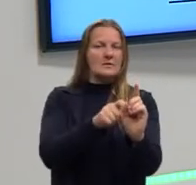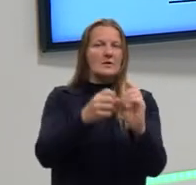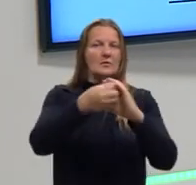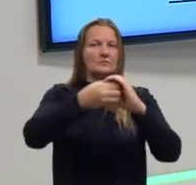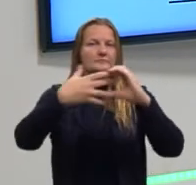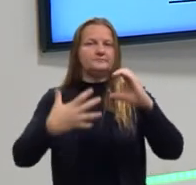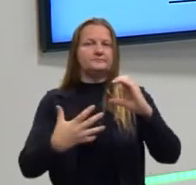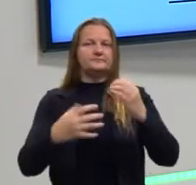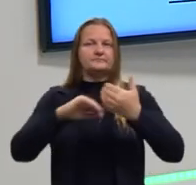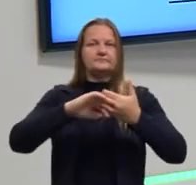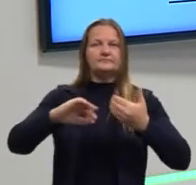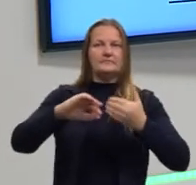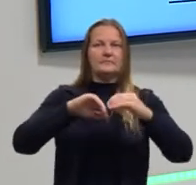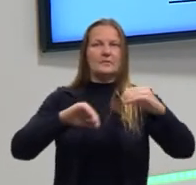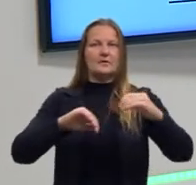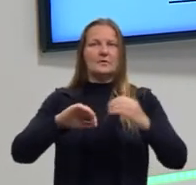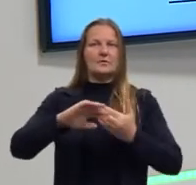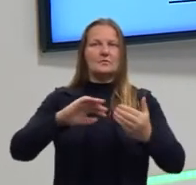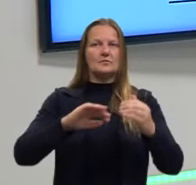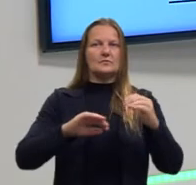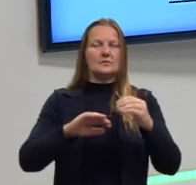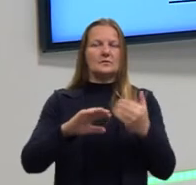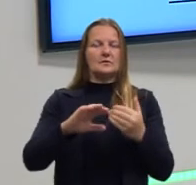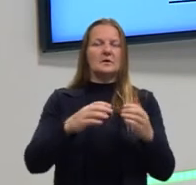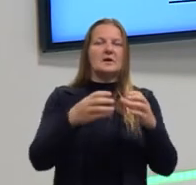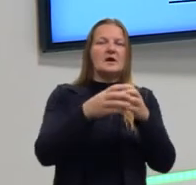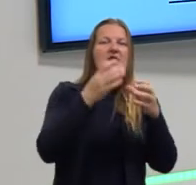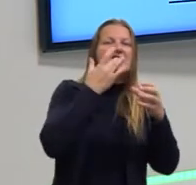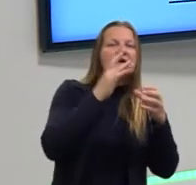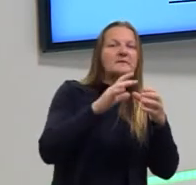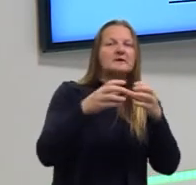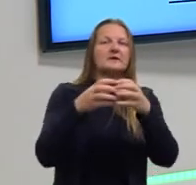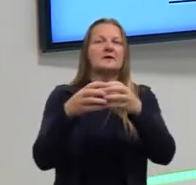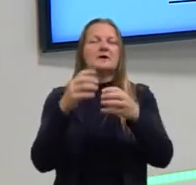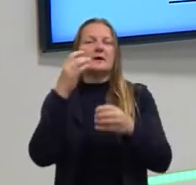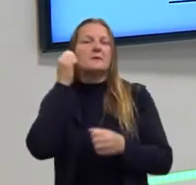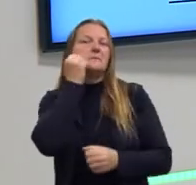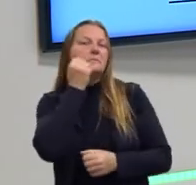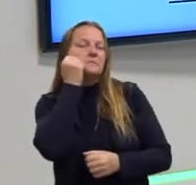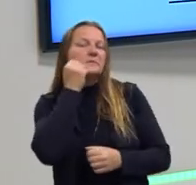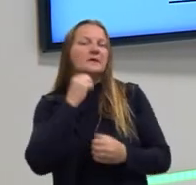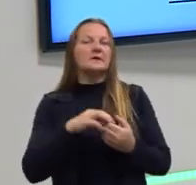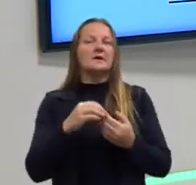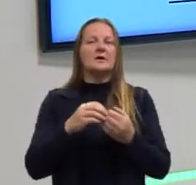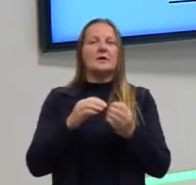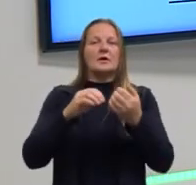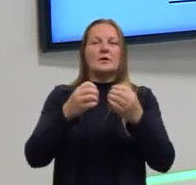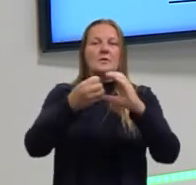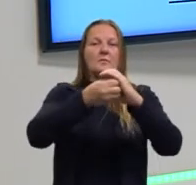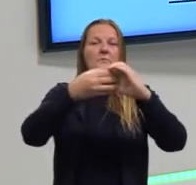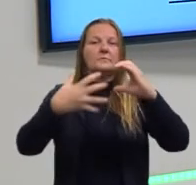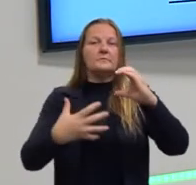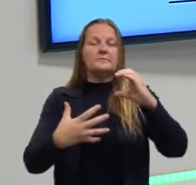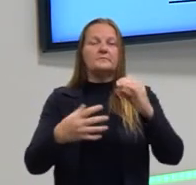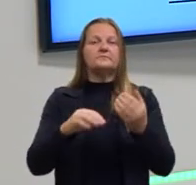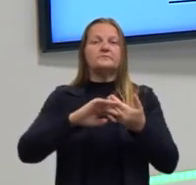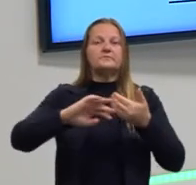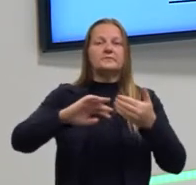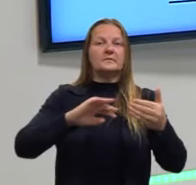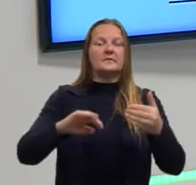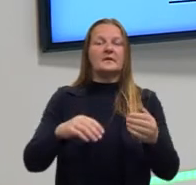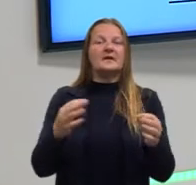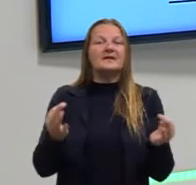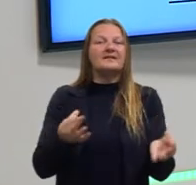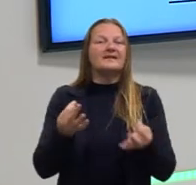características e pensa, ah, esta pessoa é branca, esta pessoa é negra. E, consequentemente, as pessoas têm